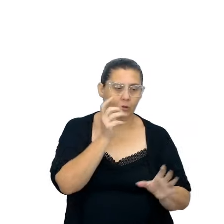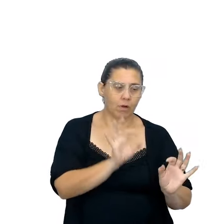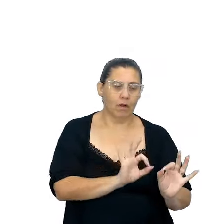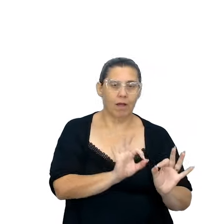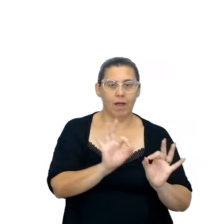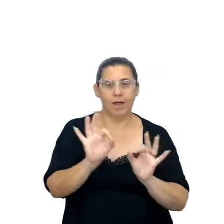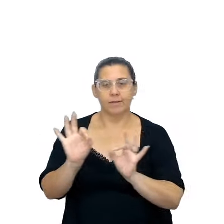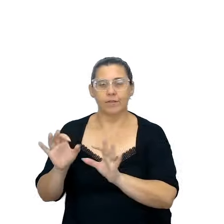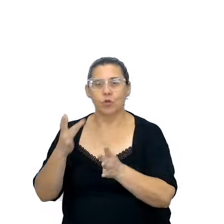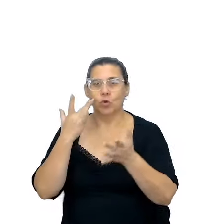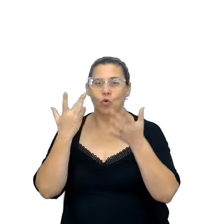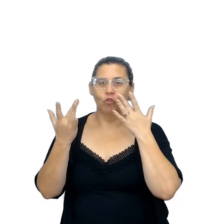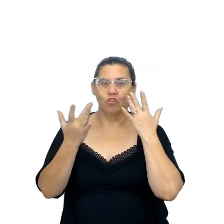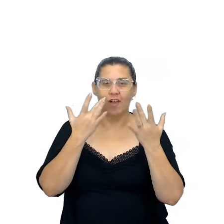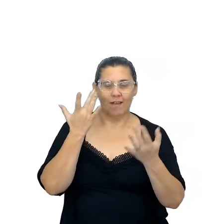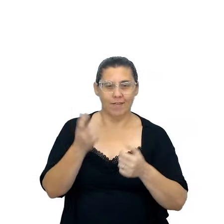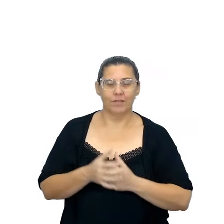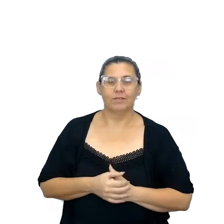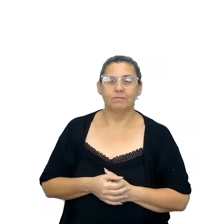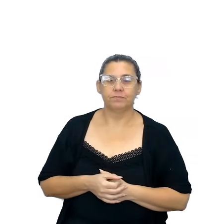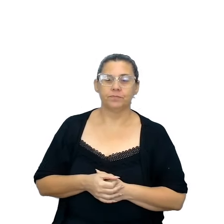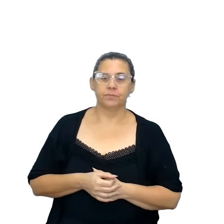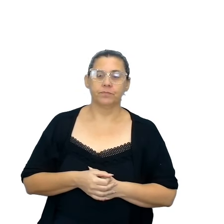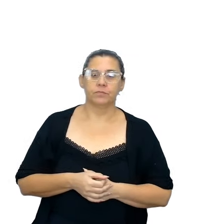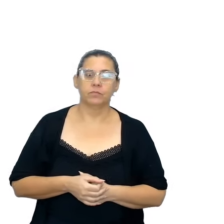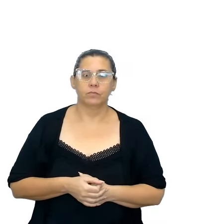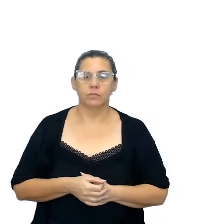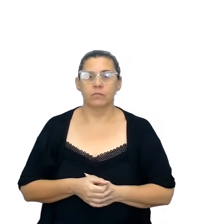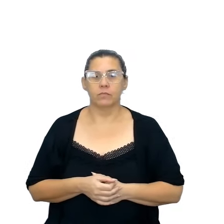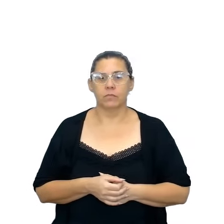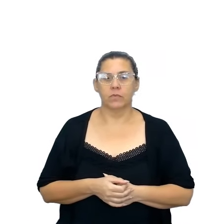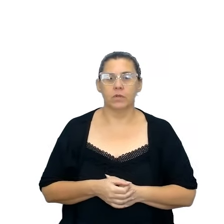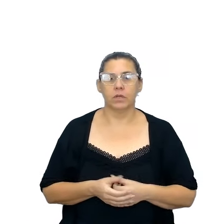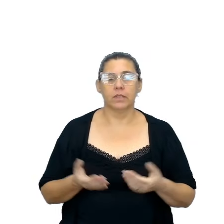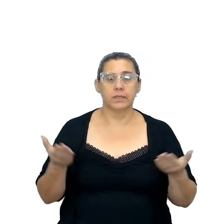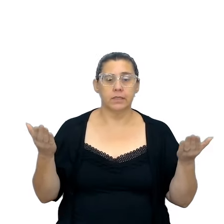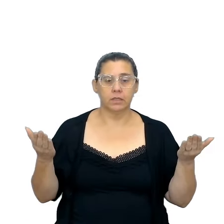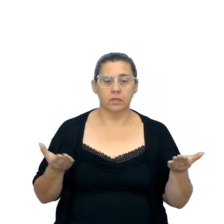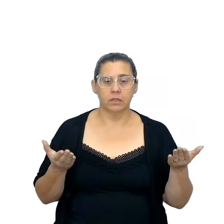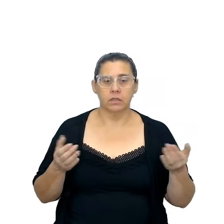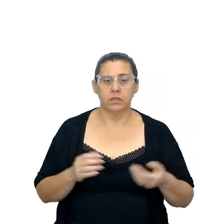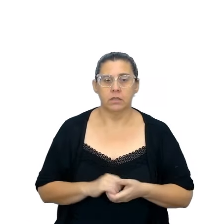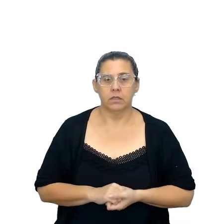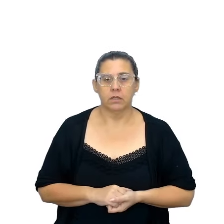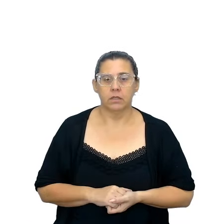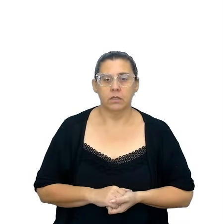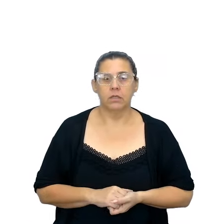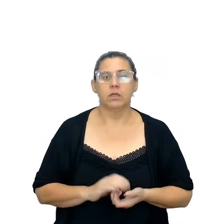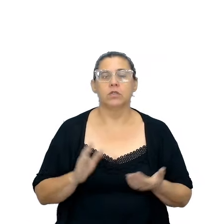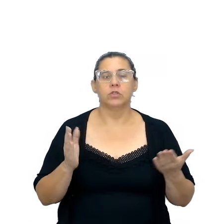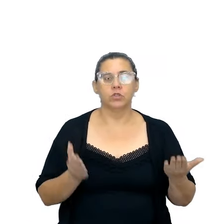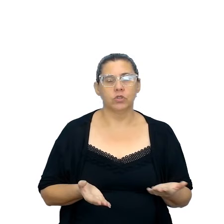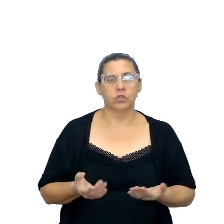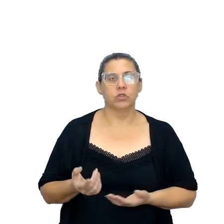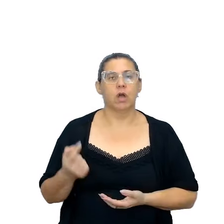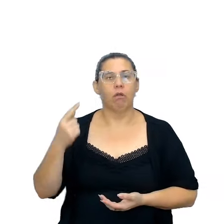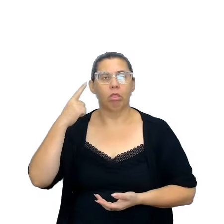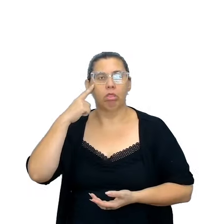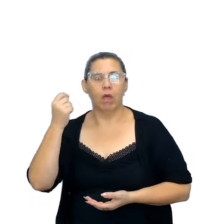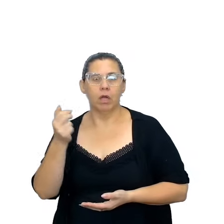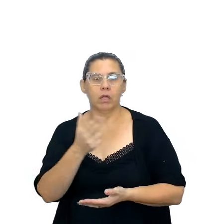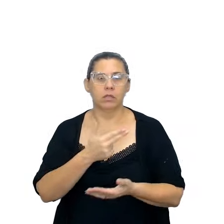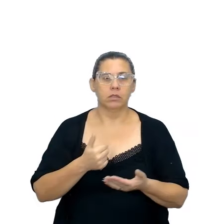teatrais, se eles forem apresentar peças, né? Então, nós estamos aqui no momento já do design sim, vão pensar aqui